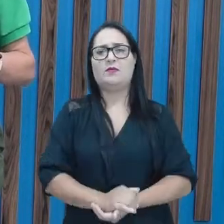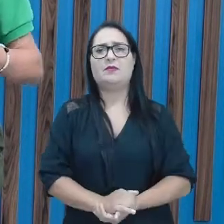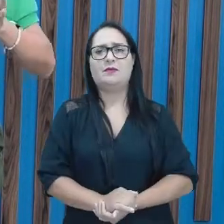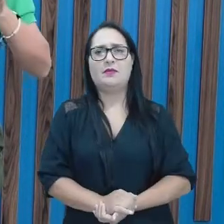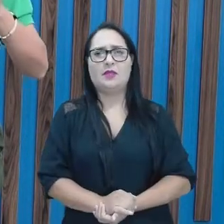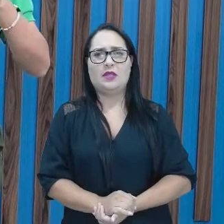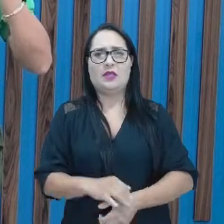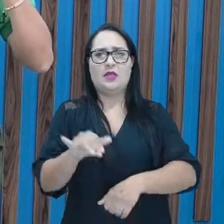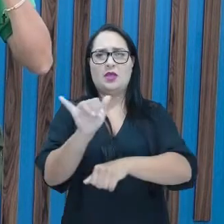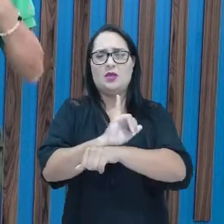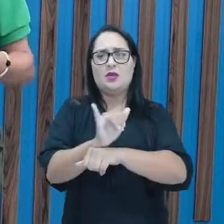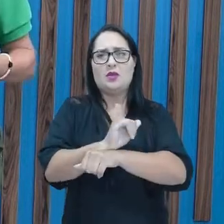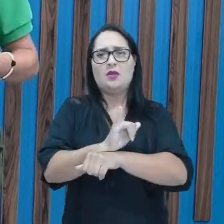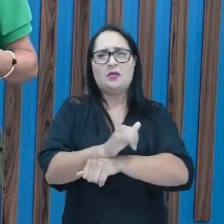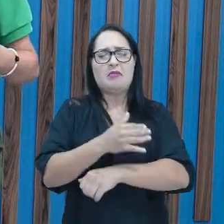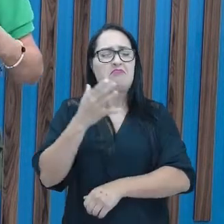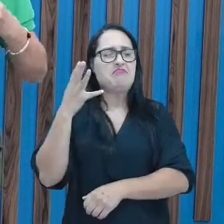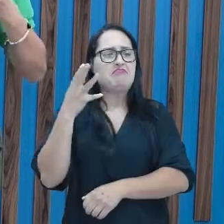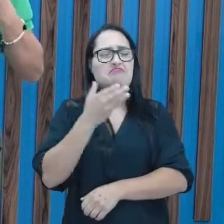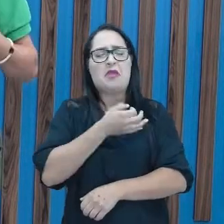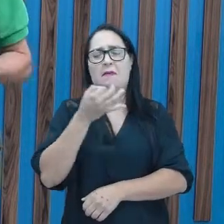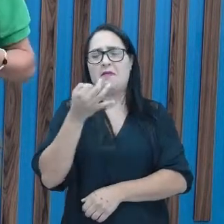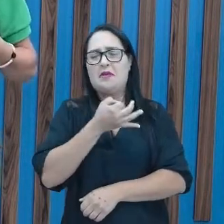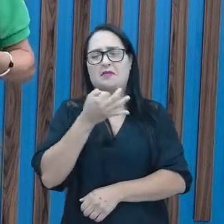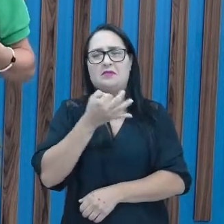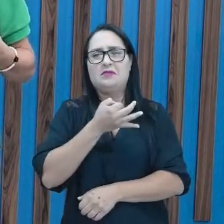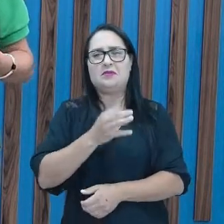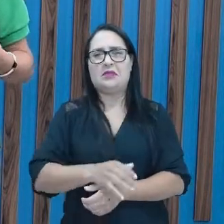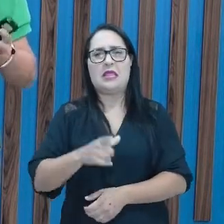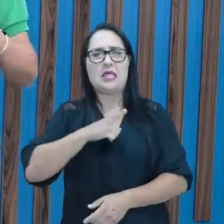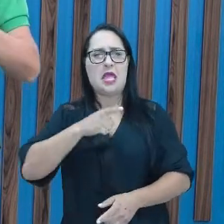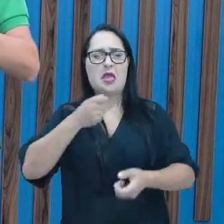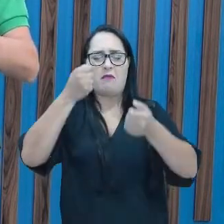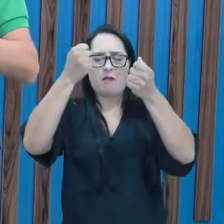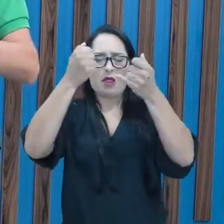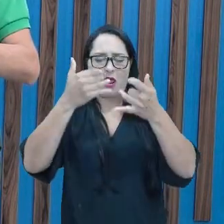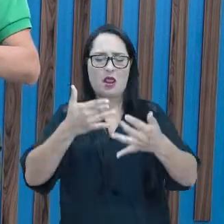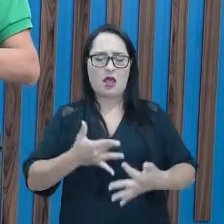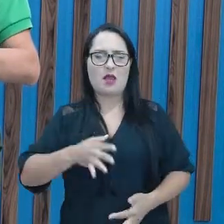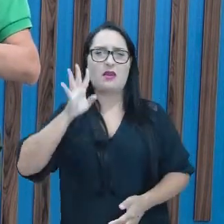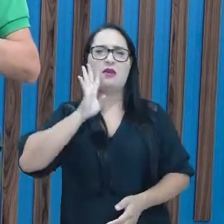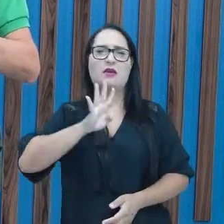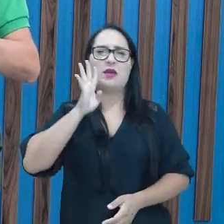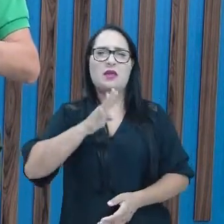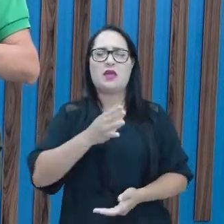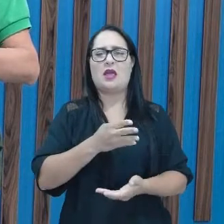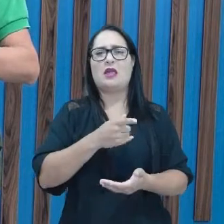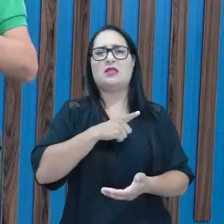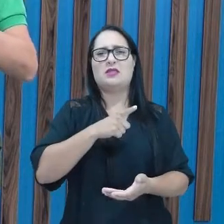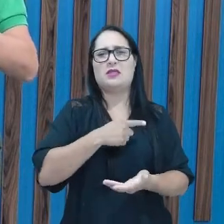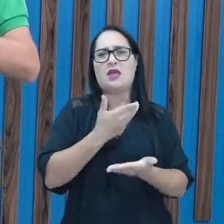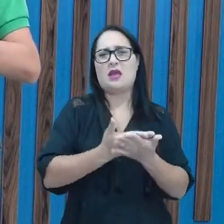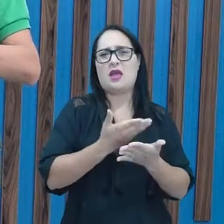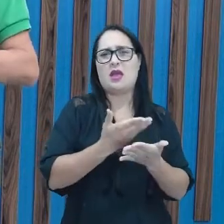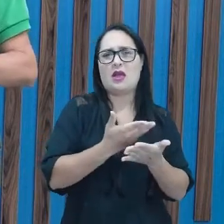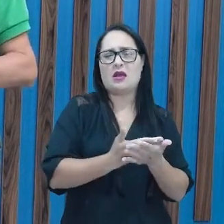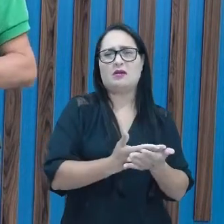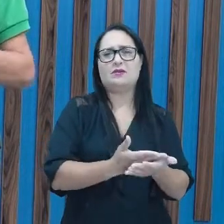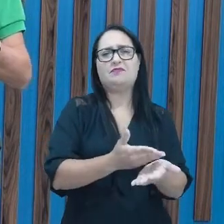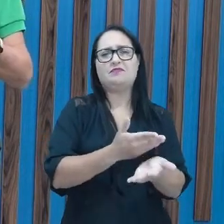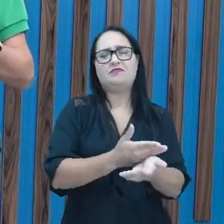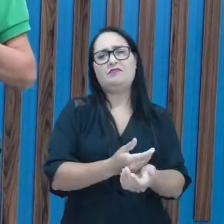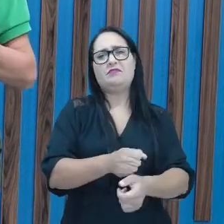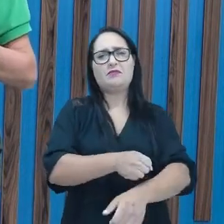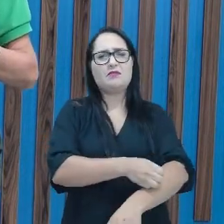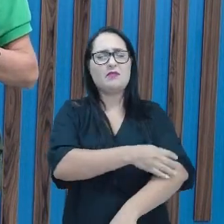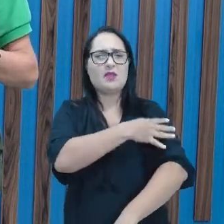YouTube. Olha, é uma preciosidade, tem tanta coisa legal. Aulas dos anos iniciais, anos finais, EJA,